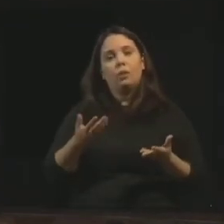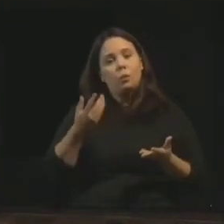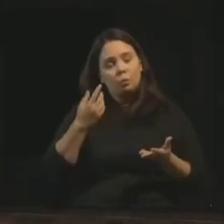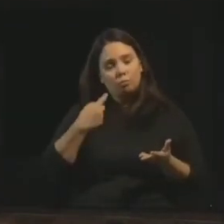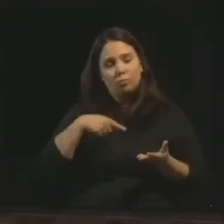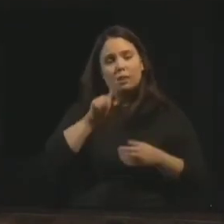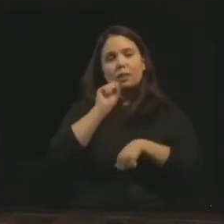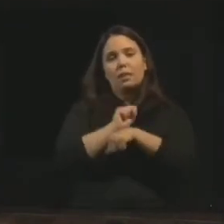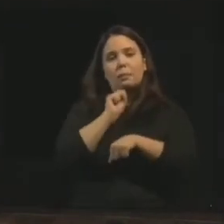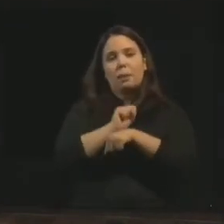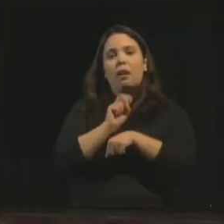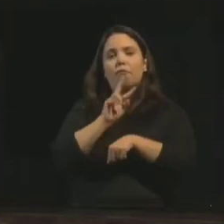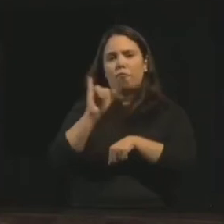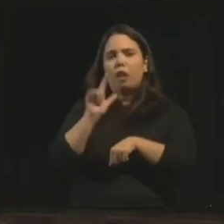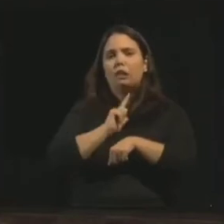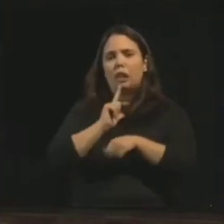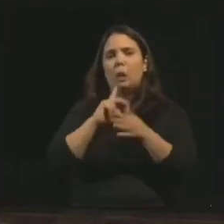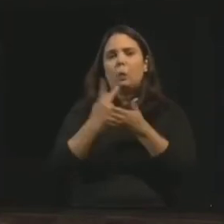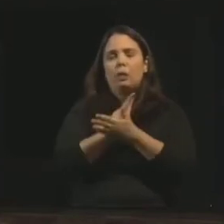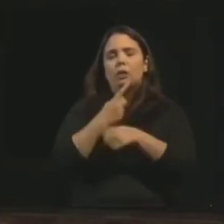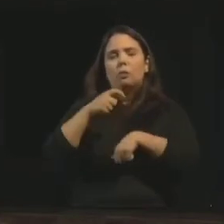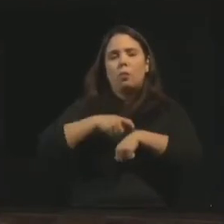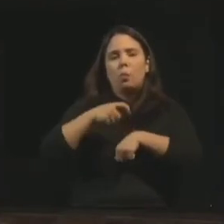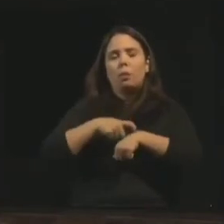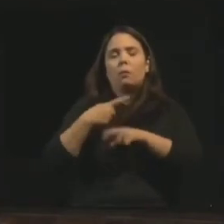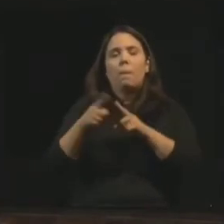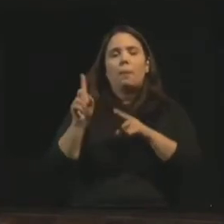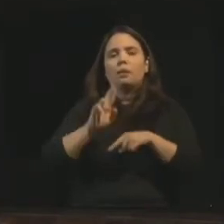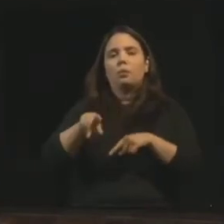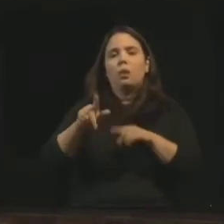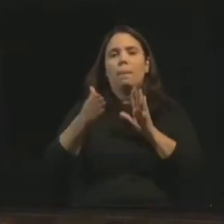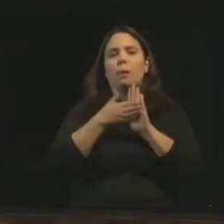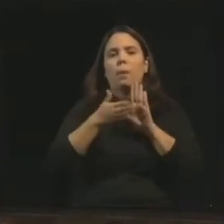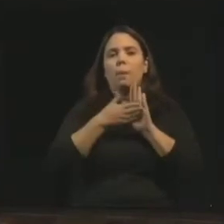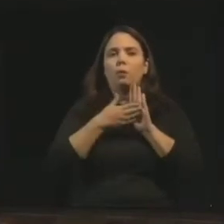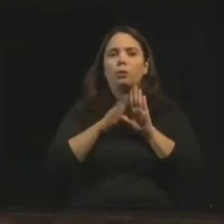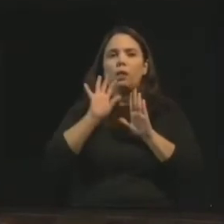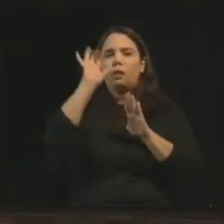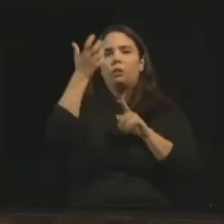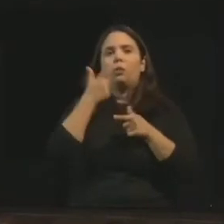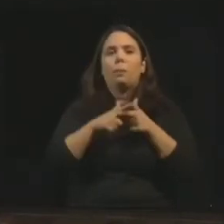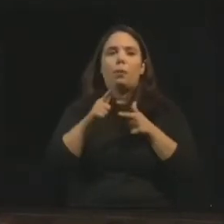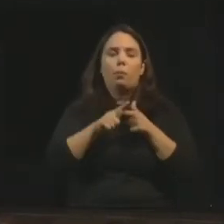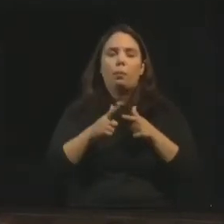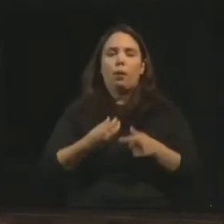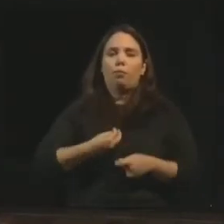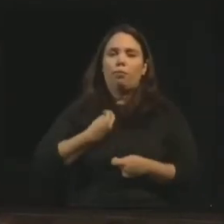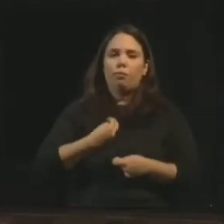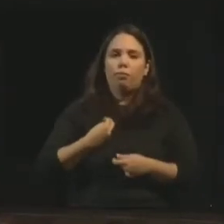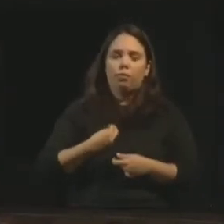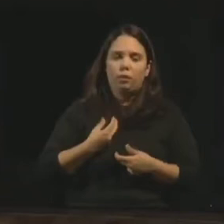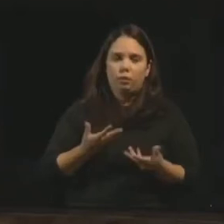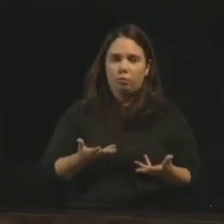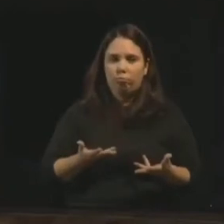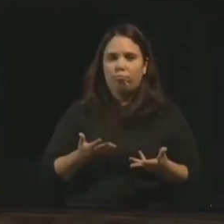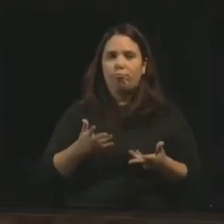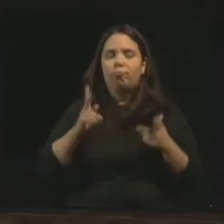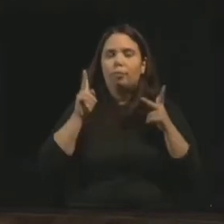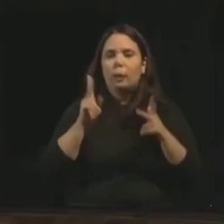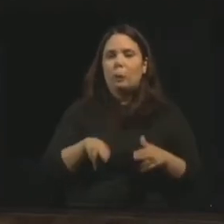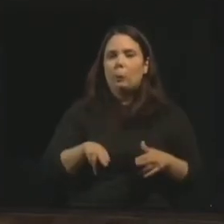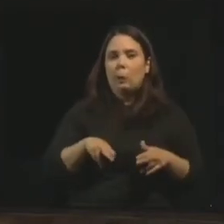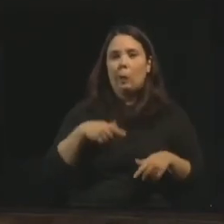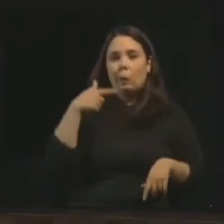Vai existir a providência divina, mas não é essa proposta que a gente vai lá resolver os nossos problemas, lá como a irmã